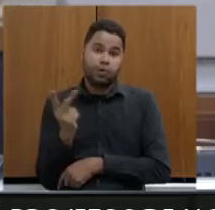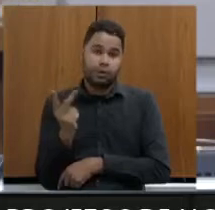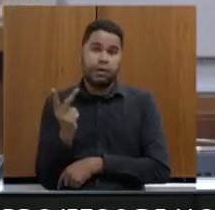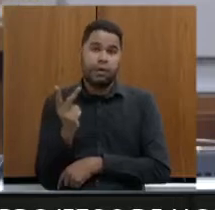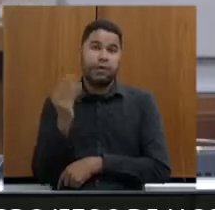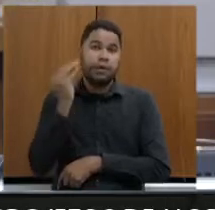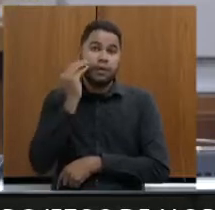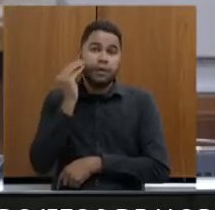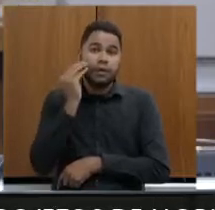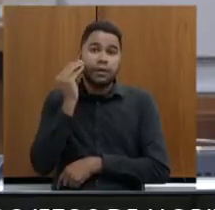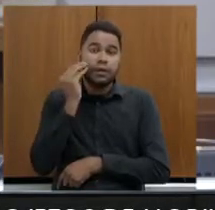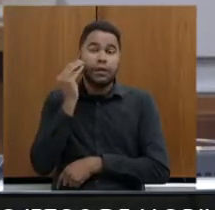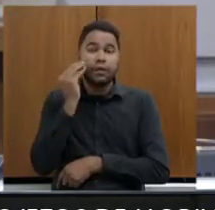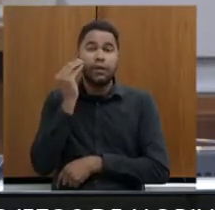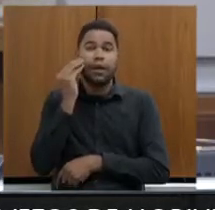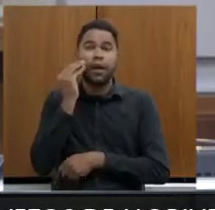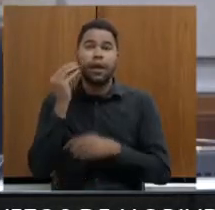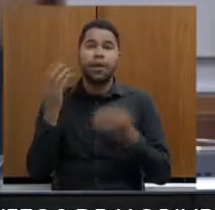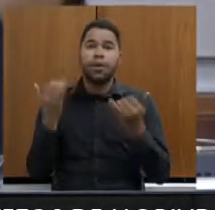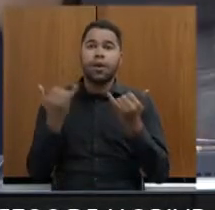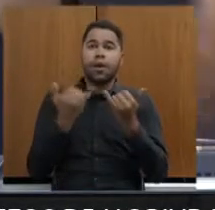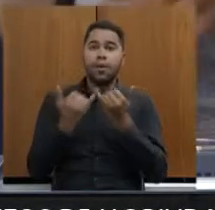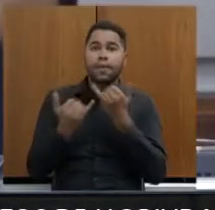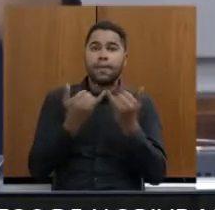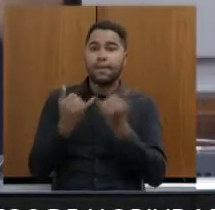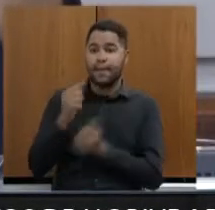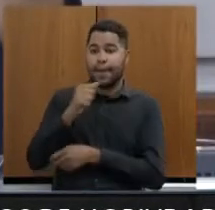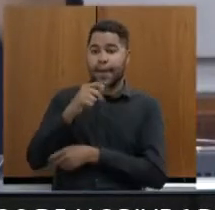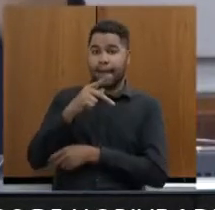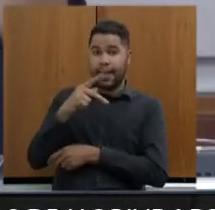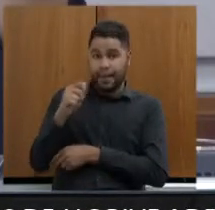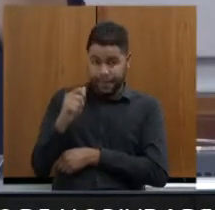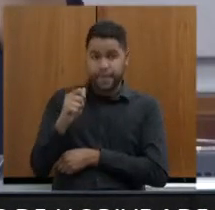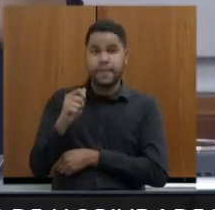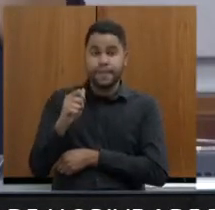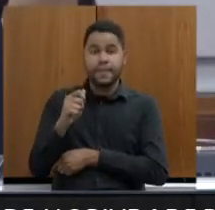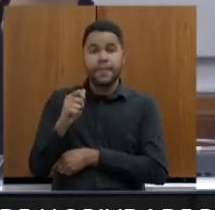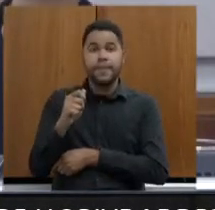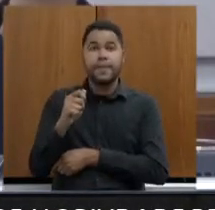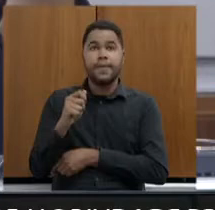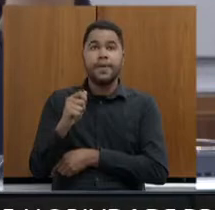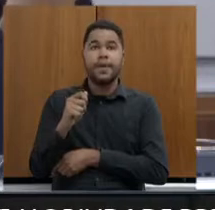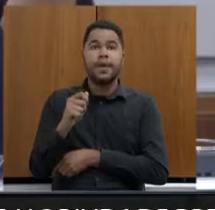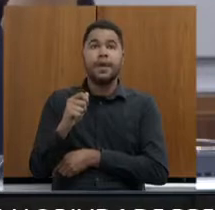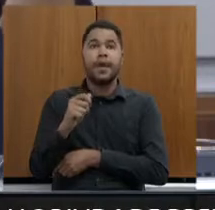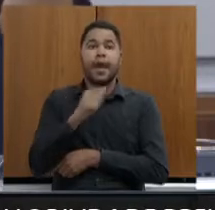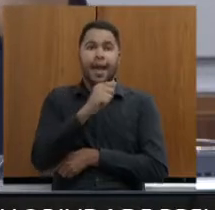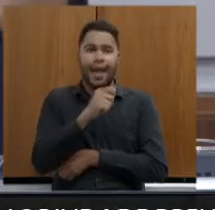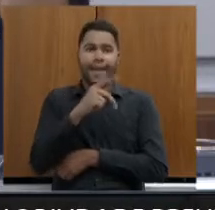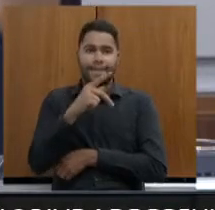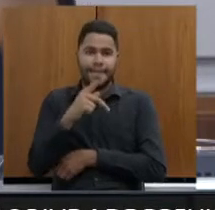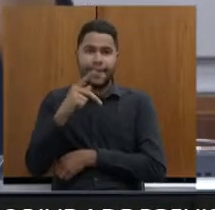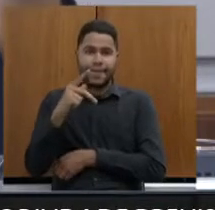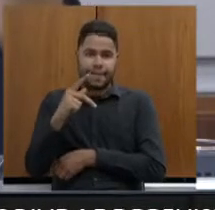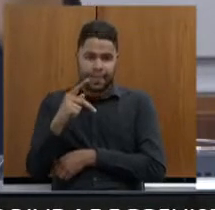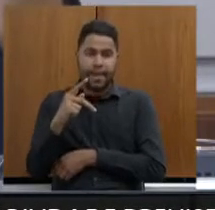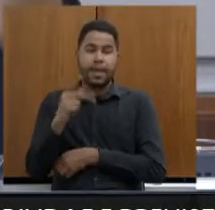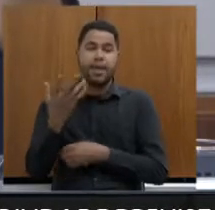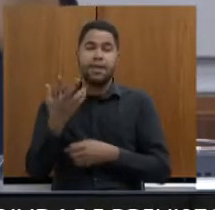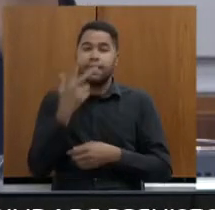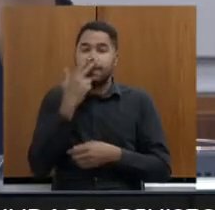aproximá-los. A APA, a APP, permite pouco